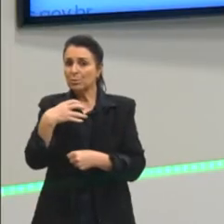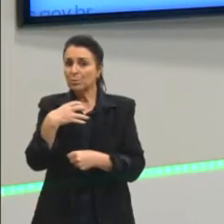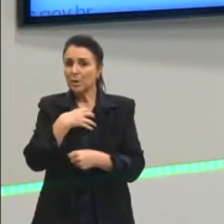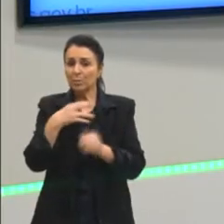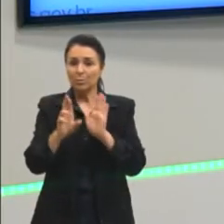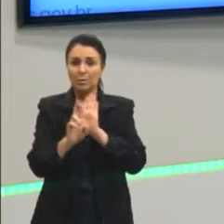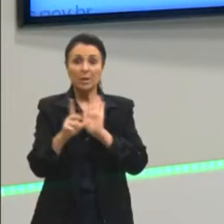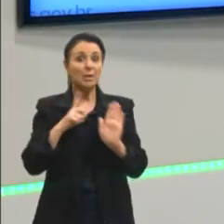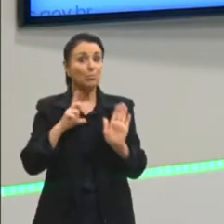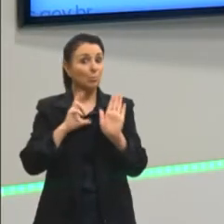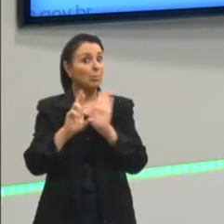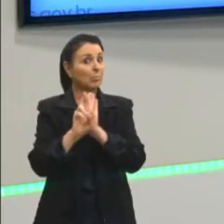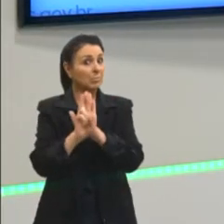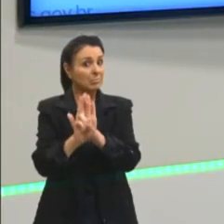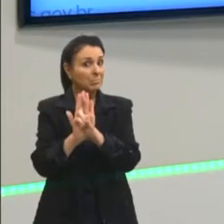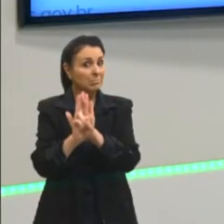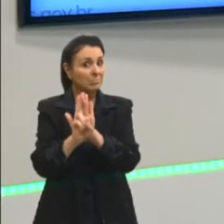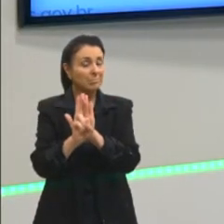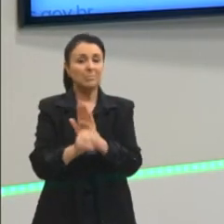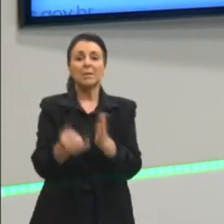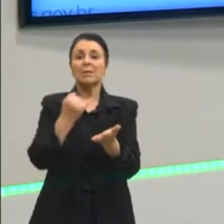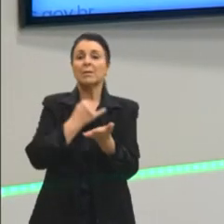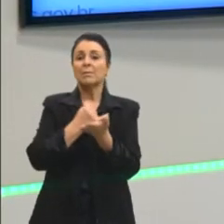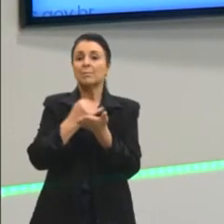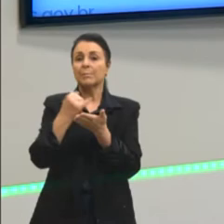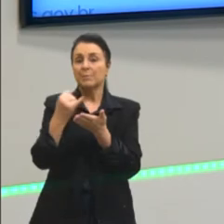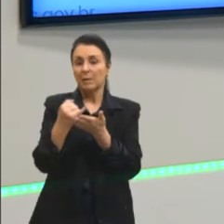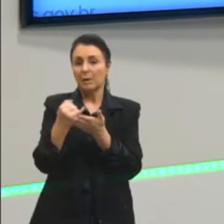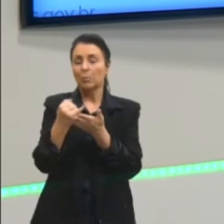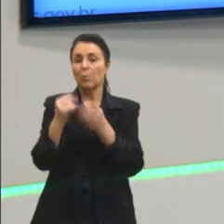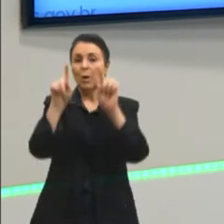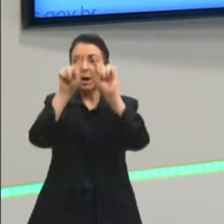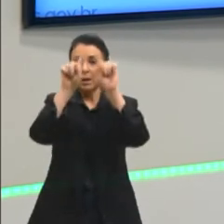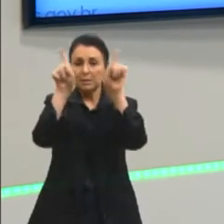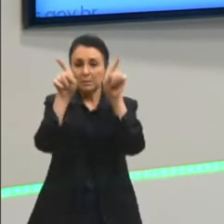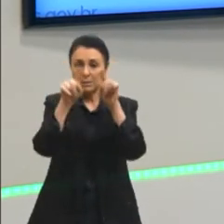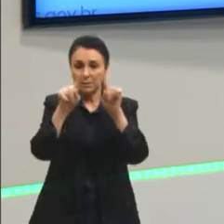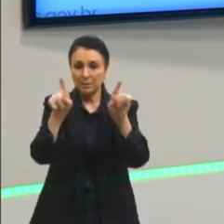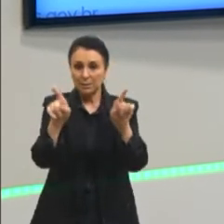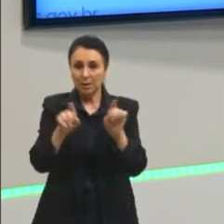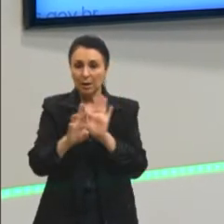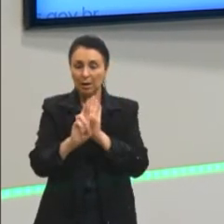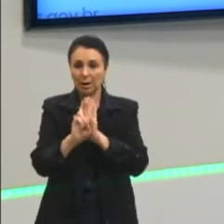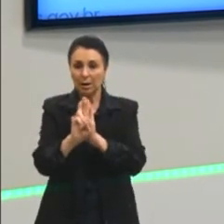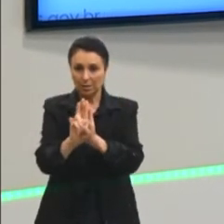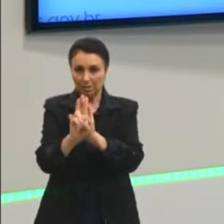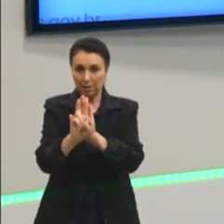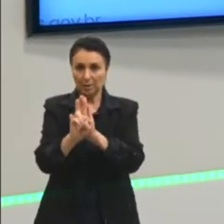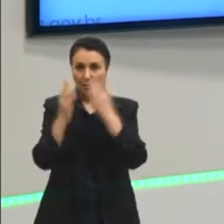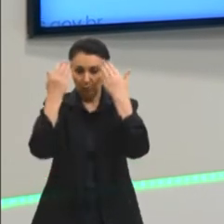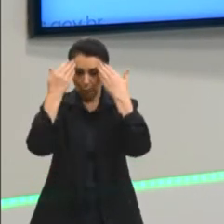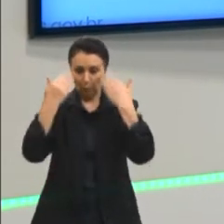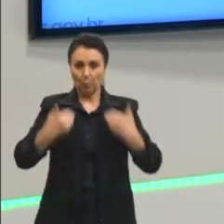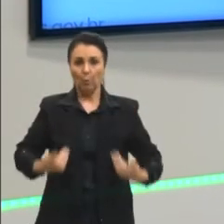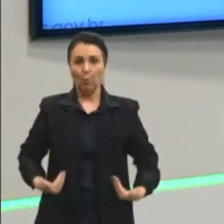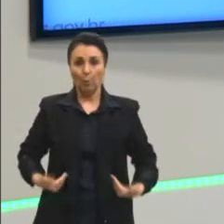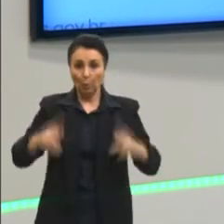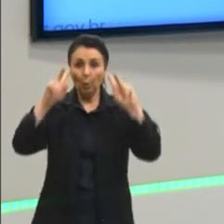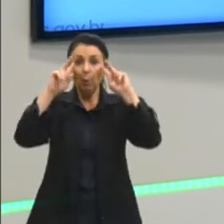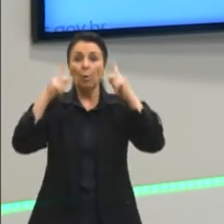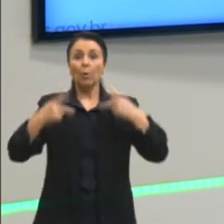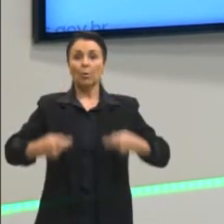representar. Inicialmente, as esculturas representavam muito a questão do corpo humano e,